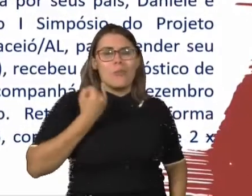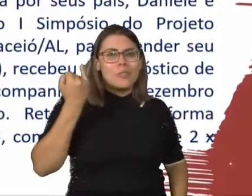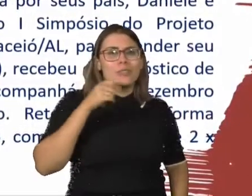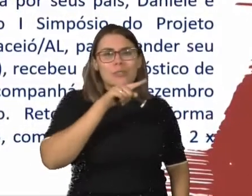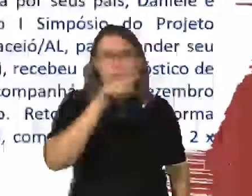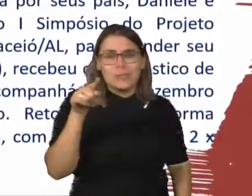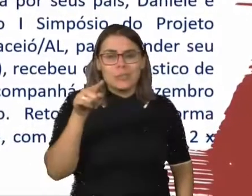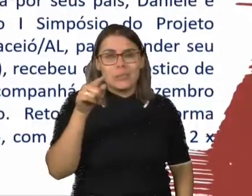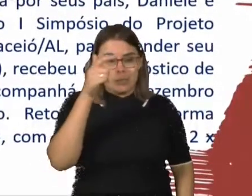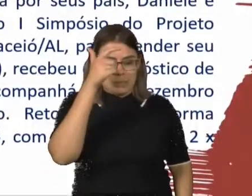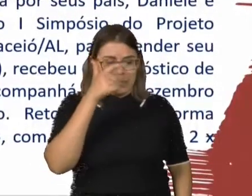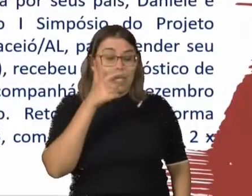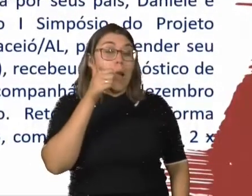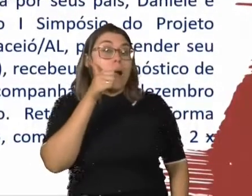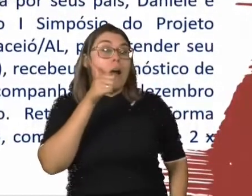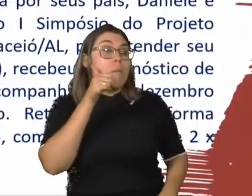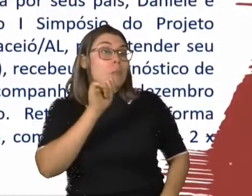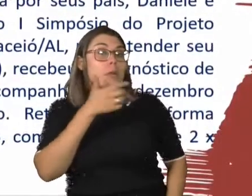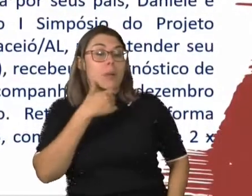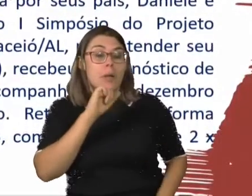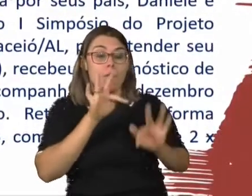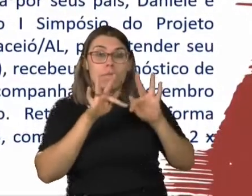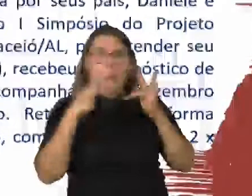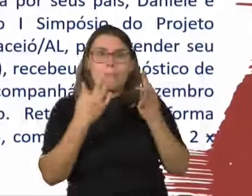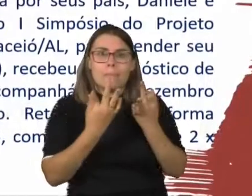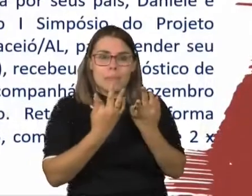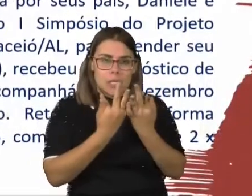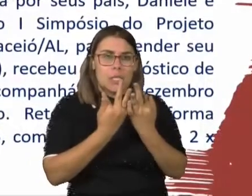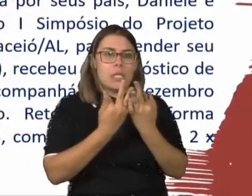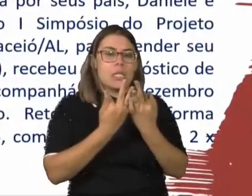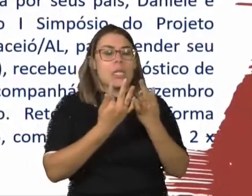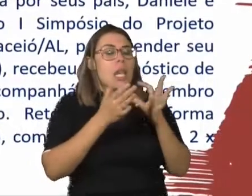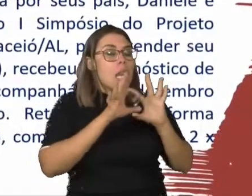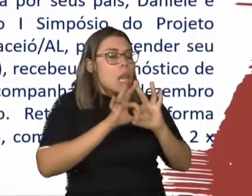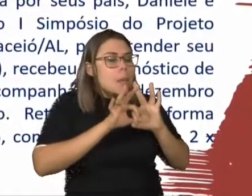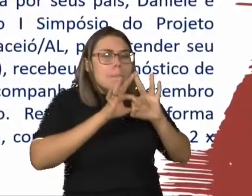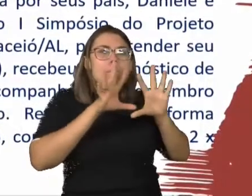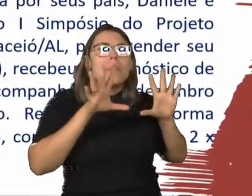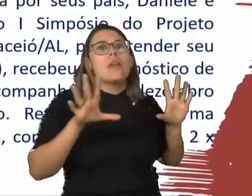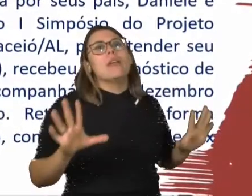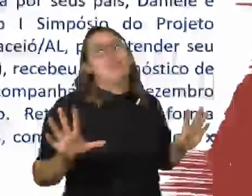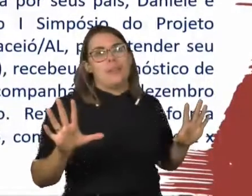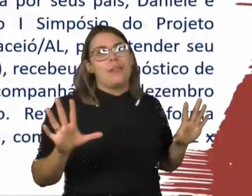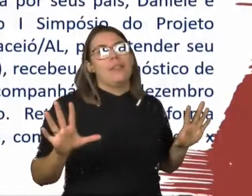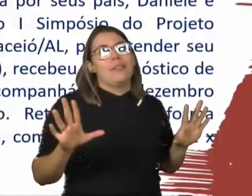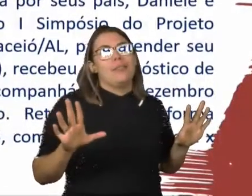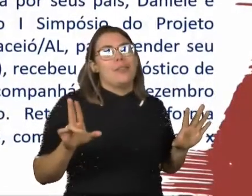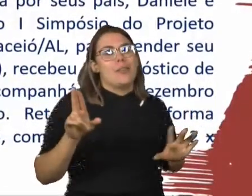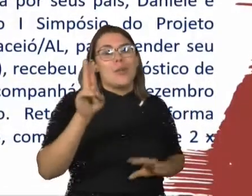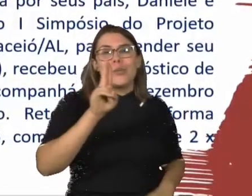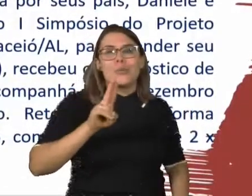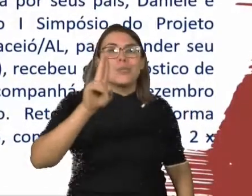tenho autorização da família, dos pais do Pedro, que são da área de saúde, são fisioterapeutas, e eles me autorizaram,